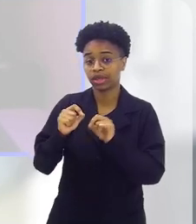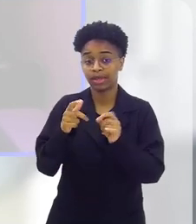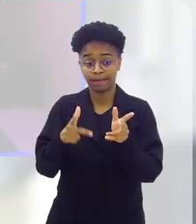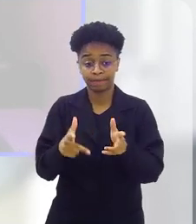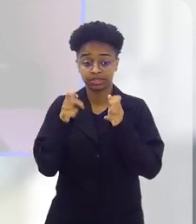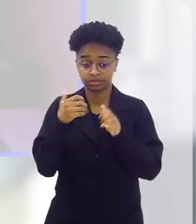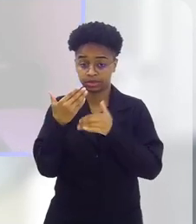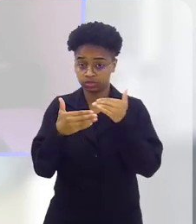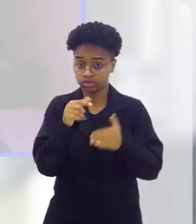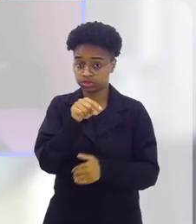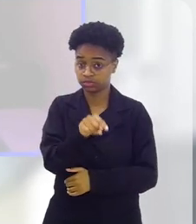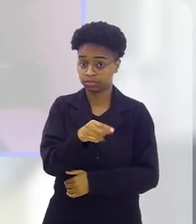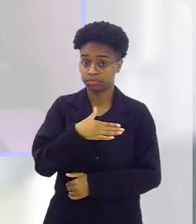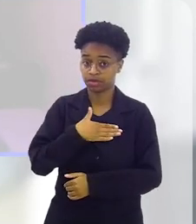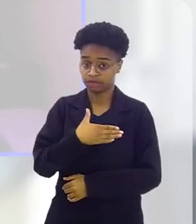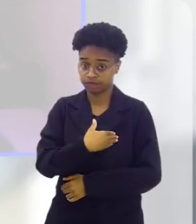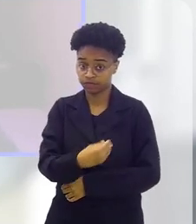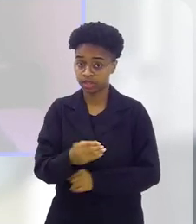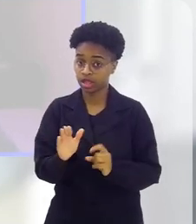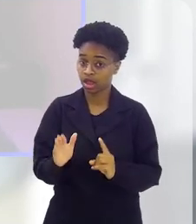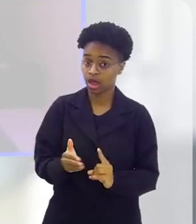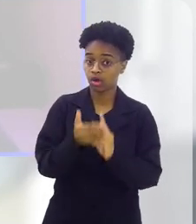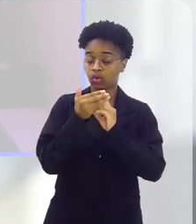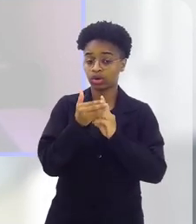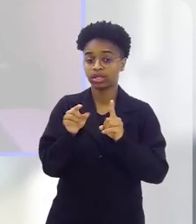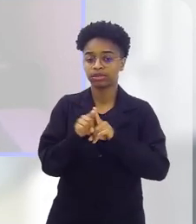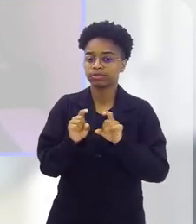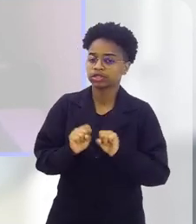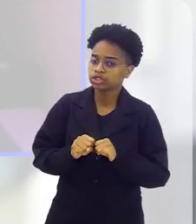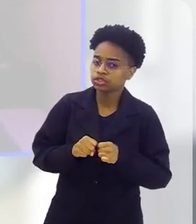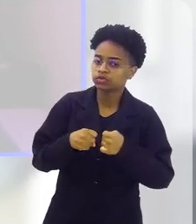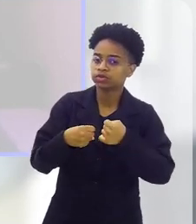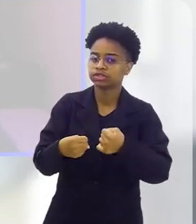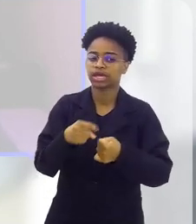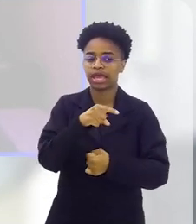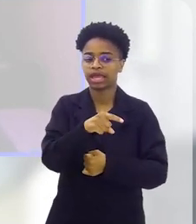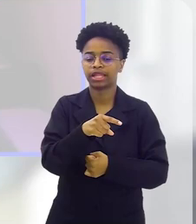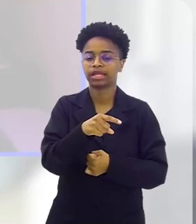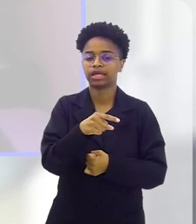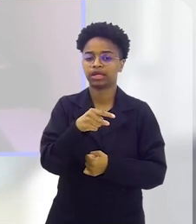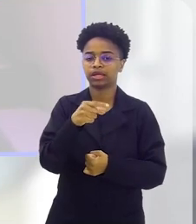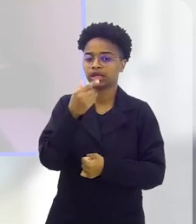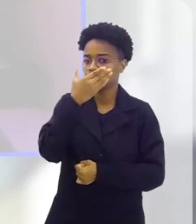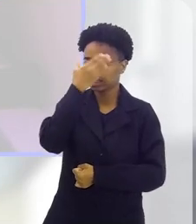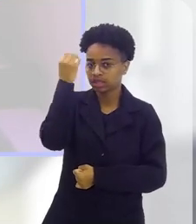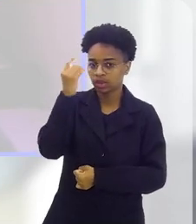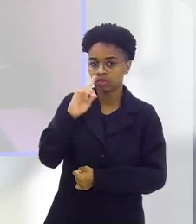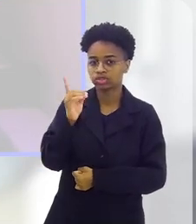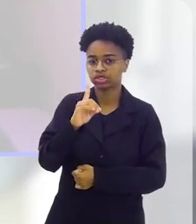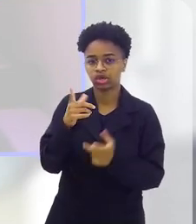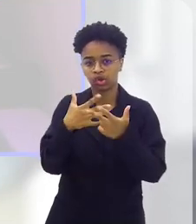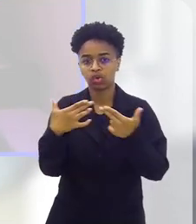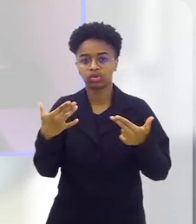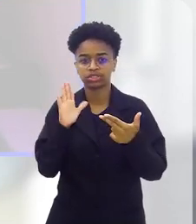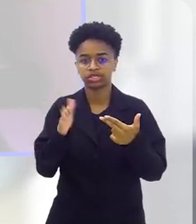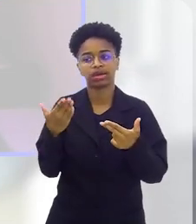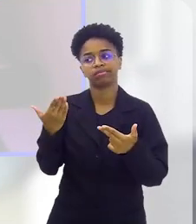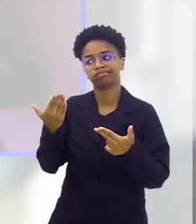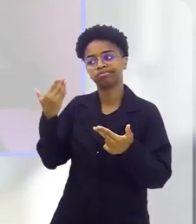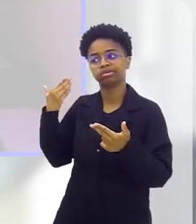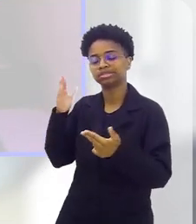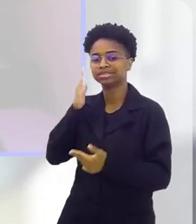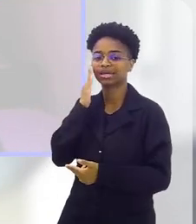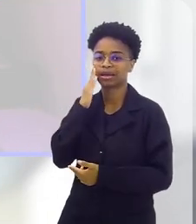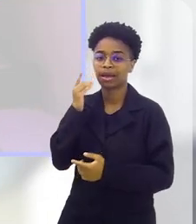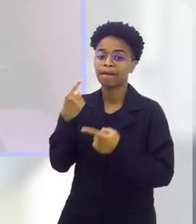observar o desenvolvimento da minha filha, acolher e me esforçar para que ela não desaprenda das coisas que ela já veio